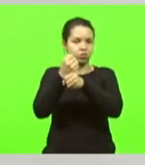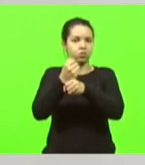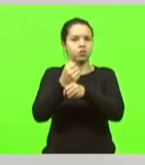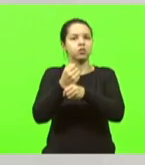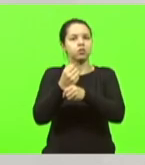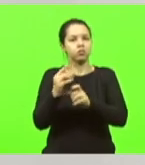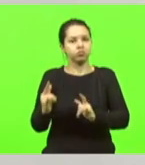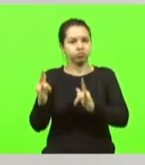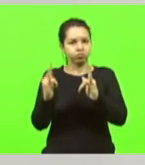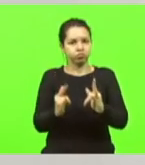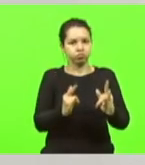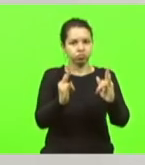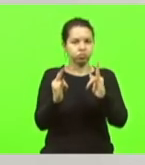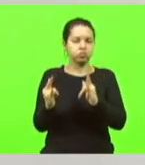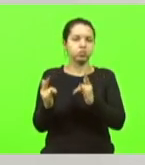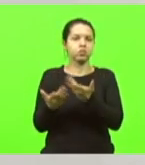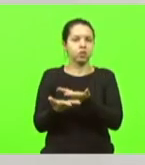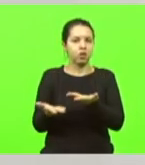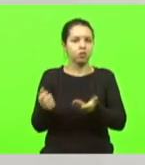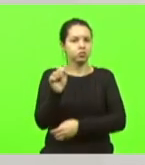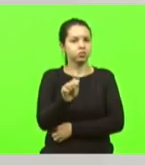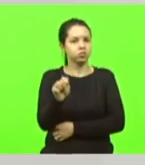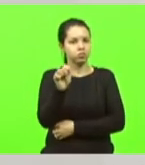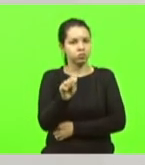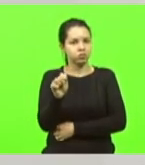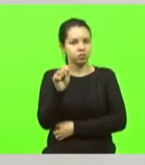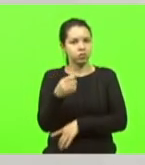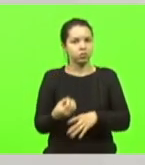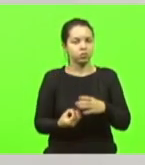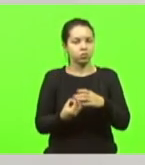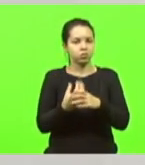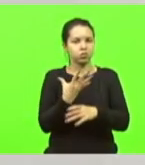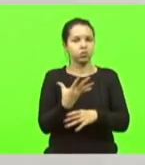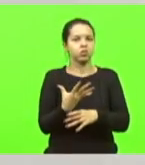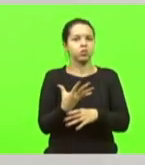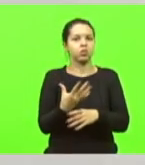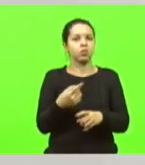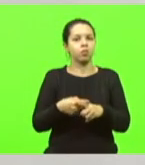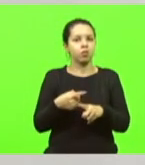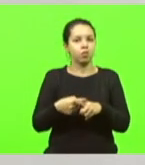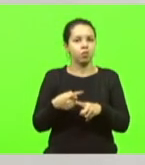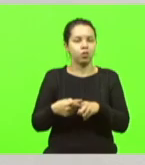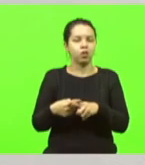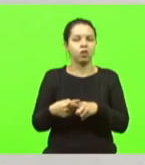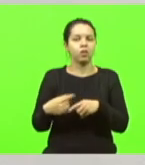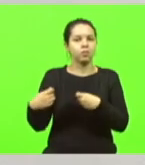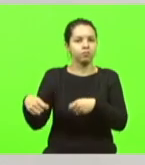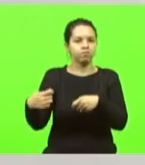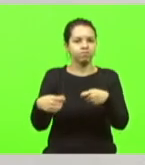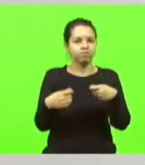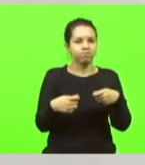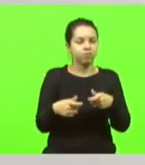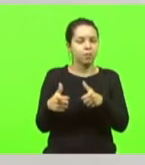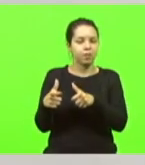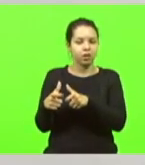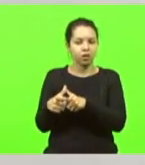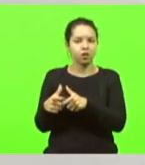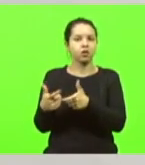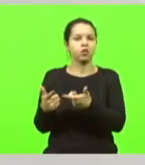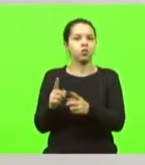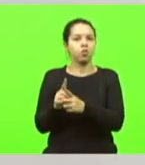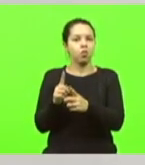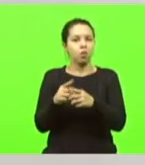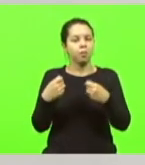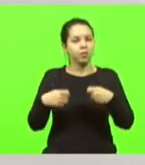Catarinense de Construtores e Afins surgiu em virtude das demandas que o pequeno construtor tinha em se fazer ouvir,